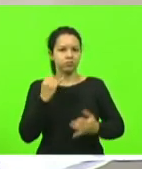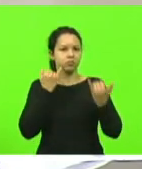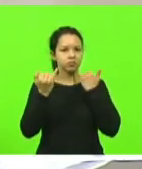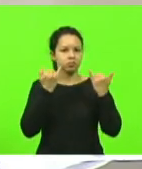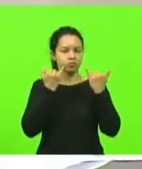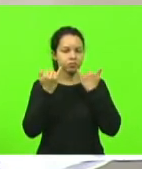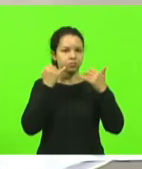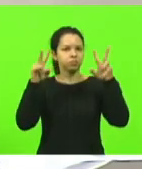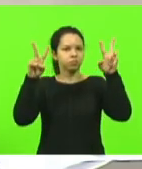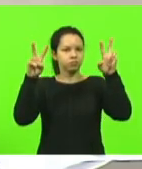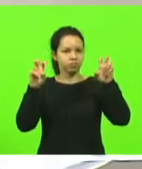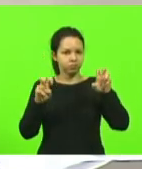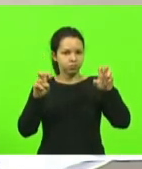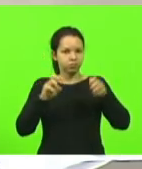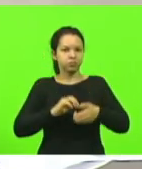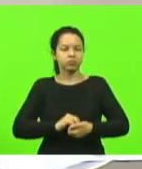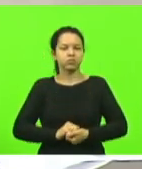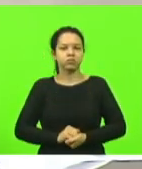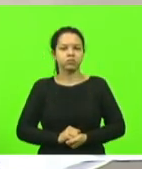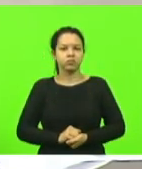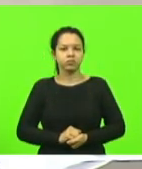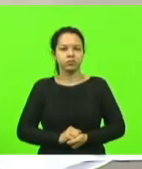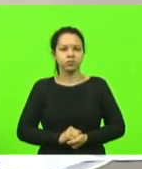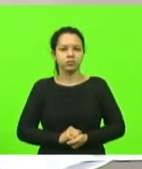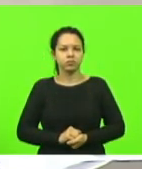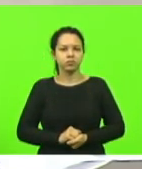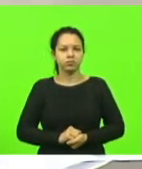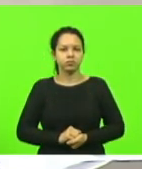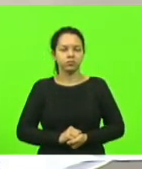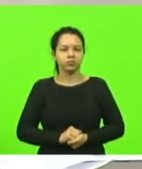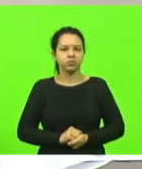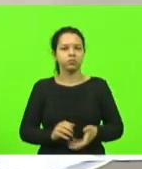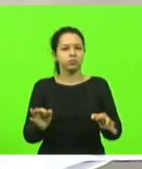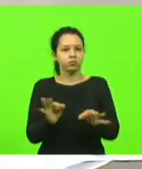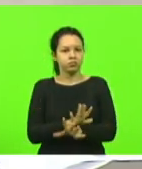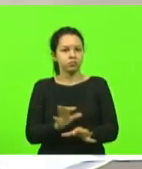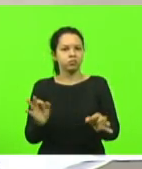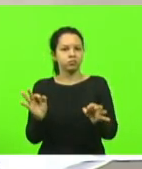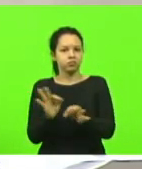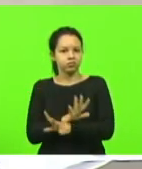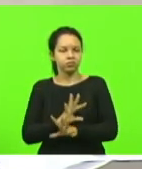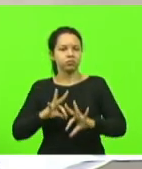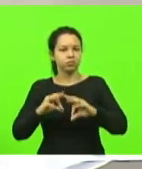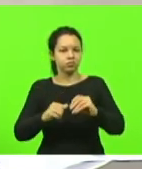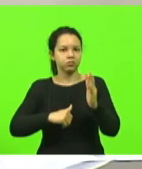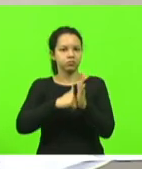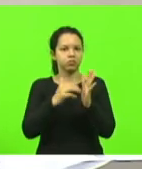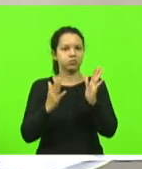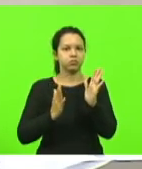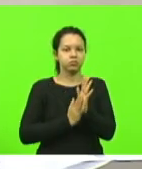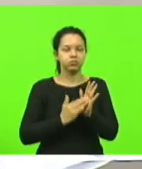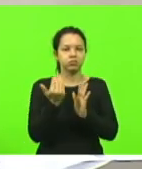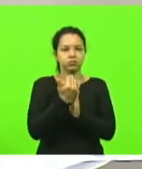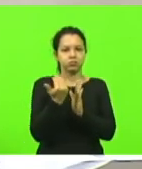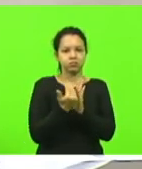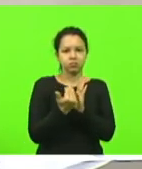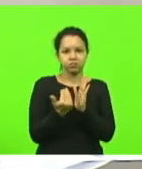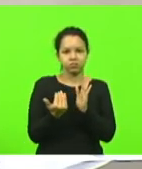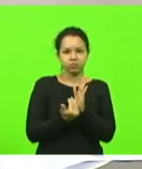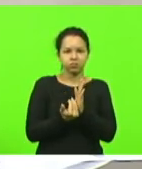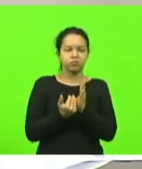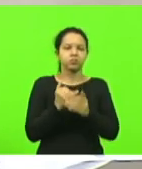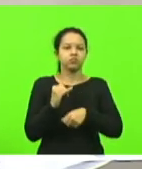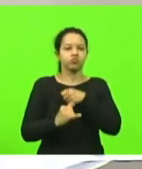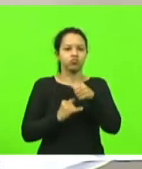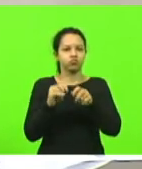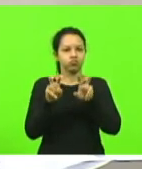relatos que, após o quitamento de todas as multas, o programa de informática do DETRAN